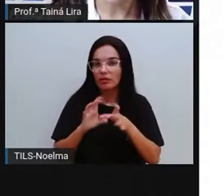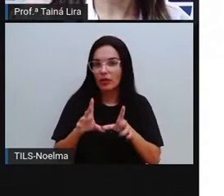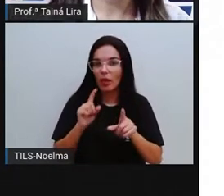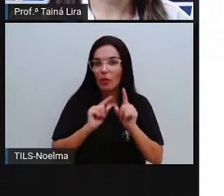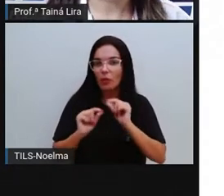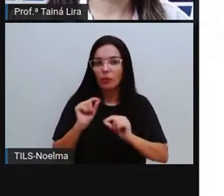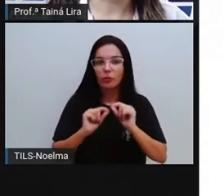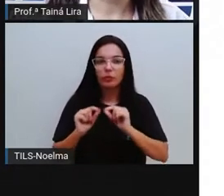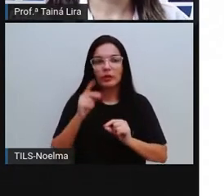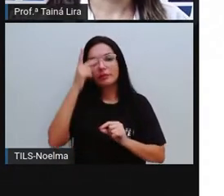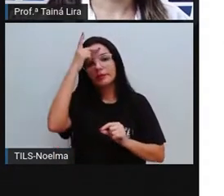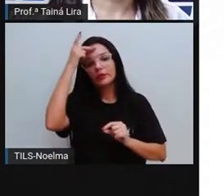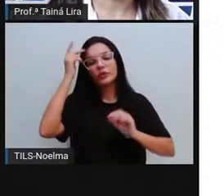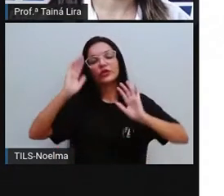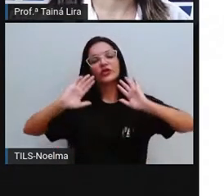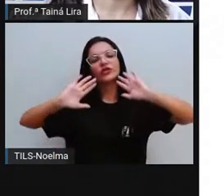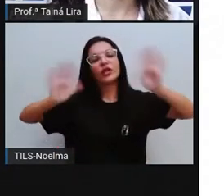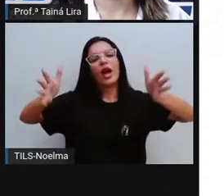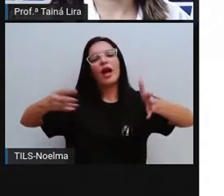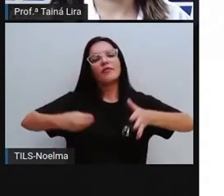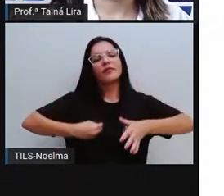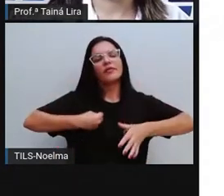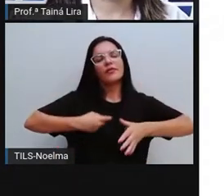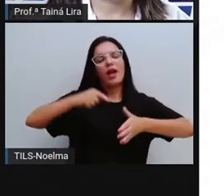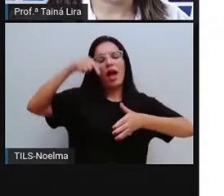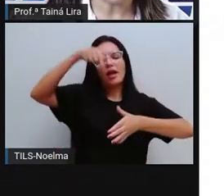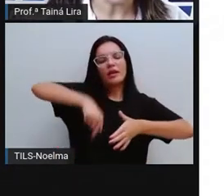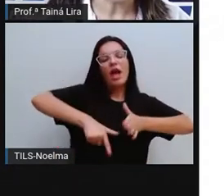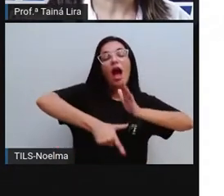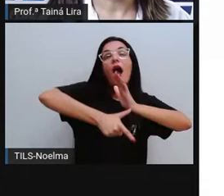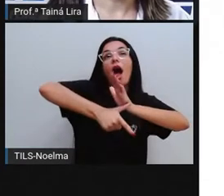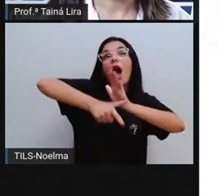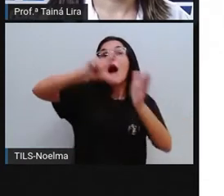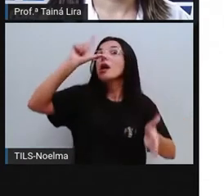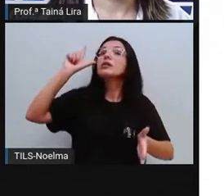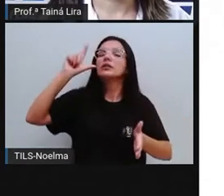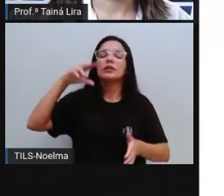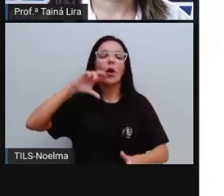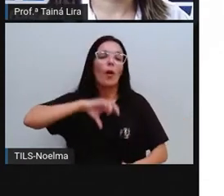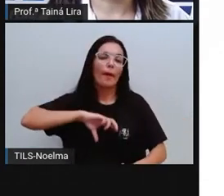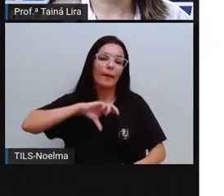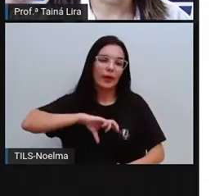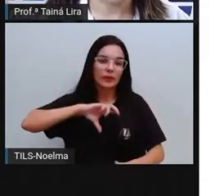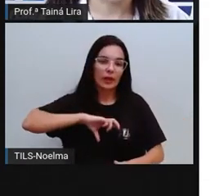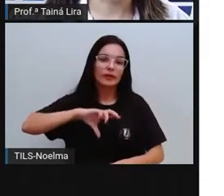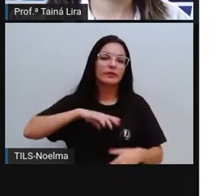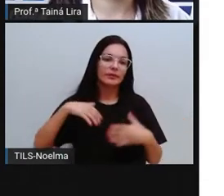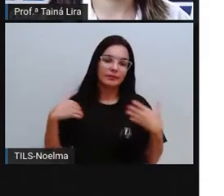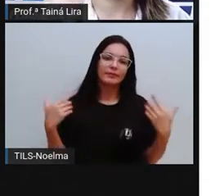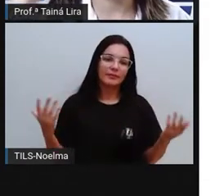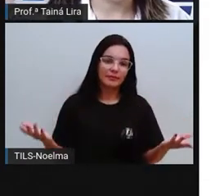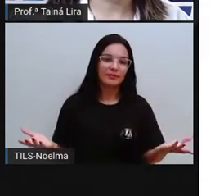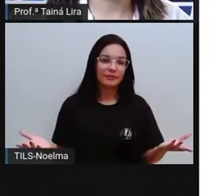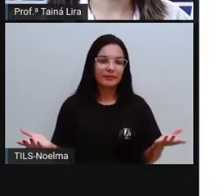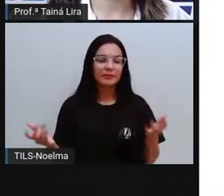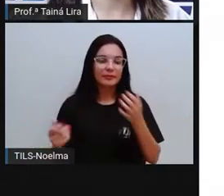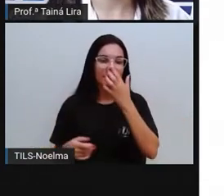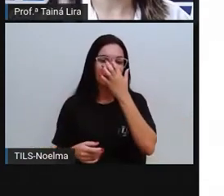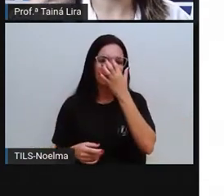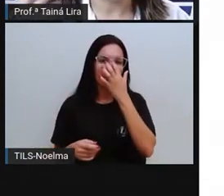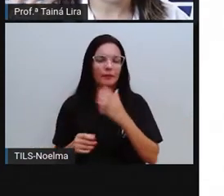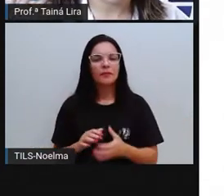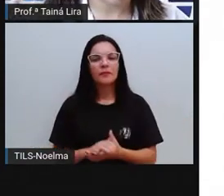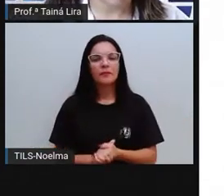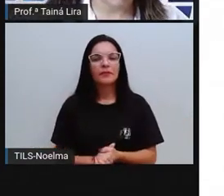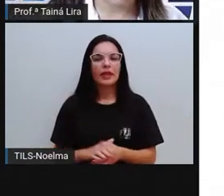estavam aqui, quando chegaram aí os europeus, os asiáticos, quando